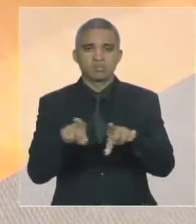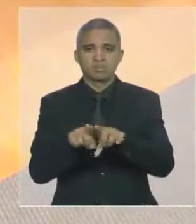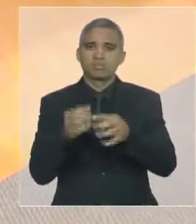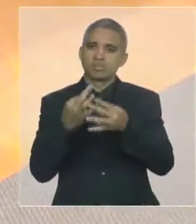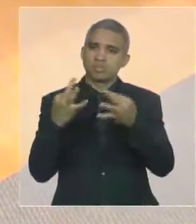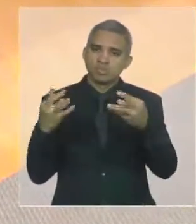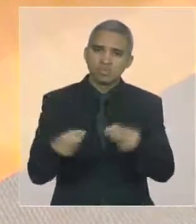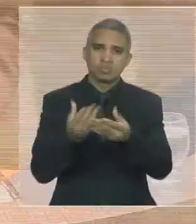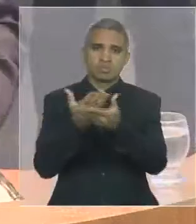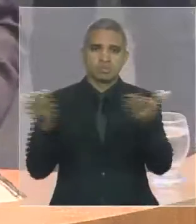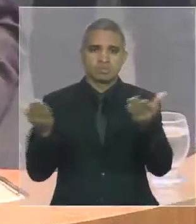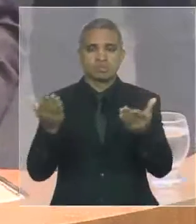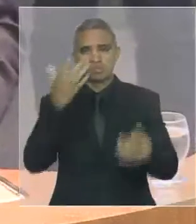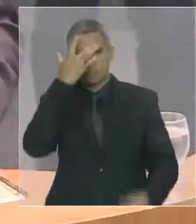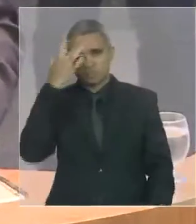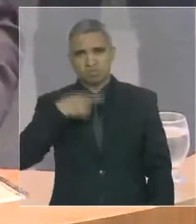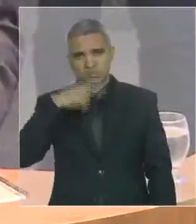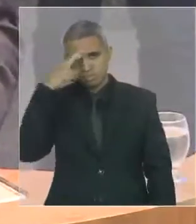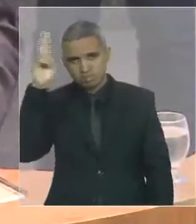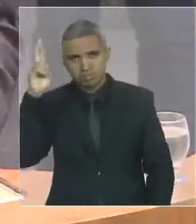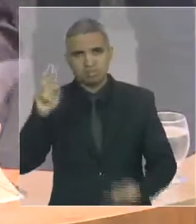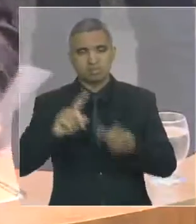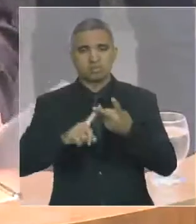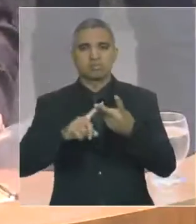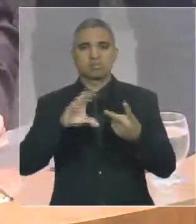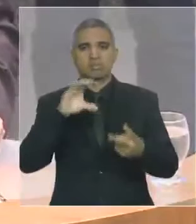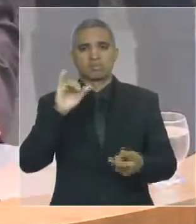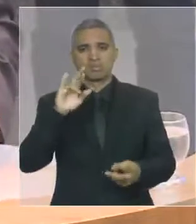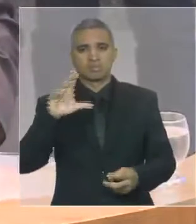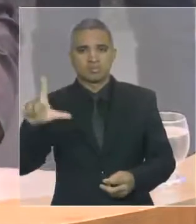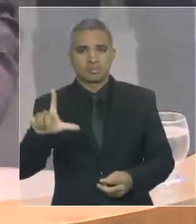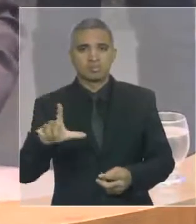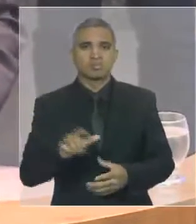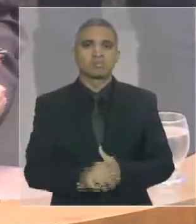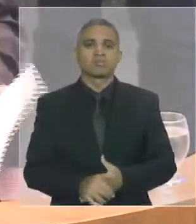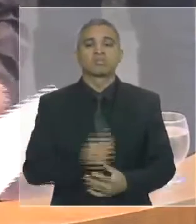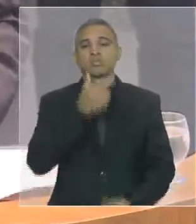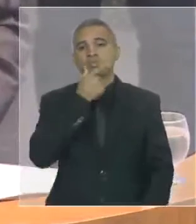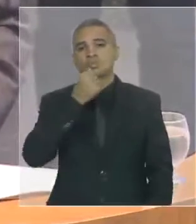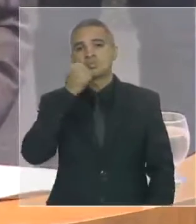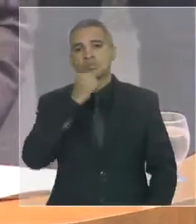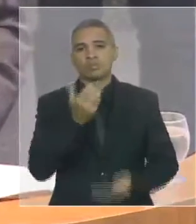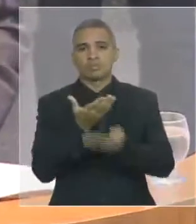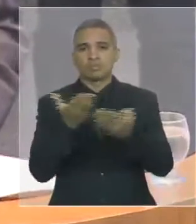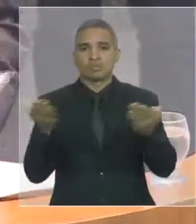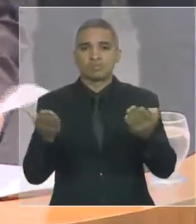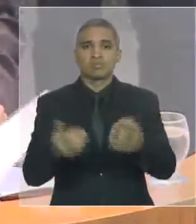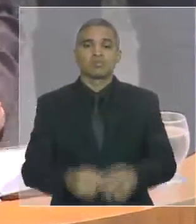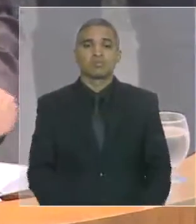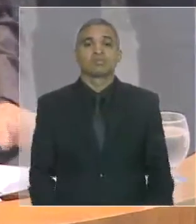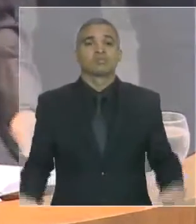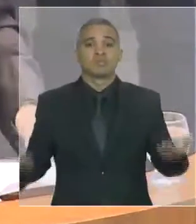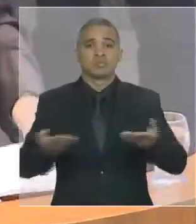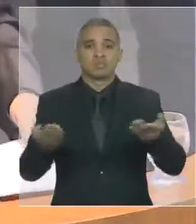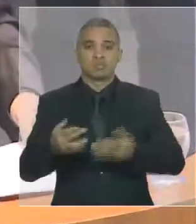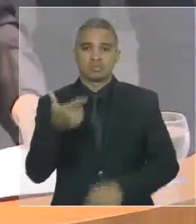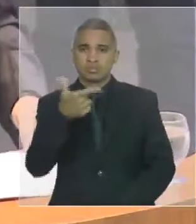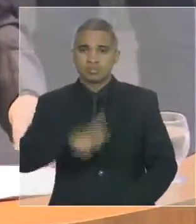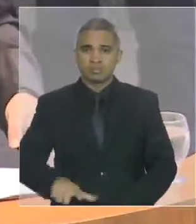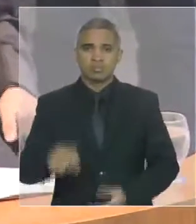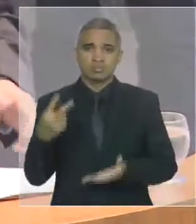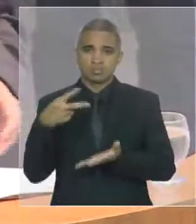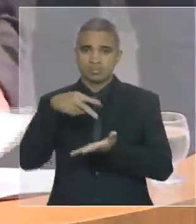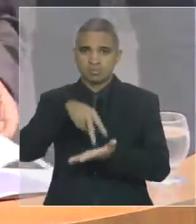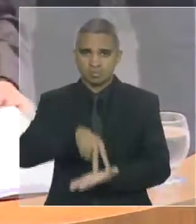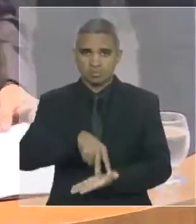eclesiásticas que aqui se encontram, senhoras, senhores. Aqui venho mais uma vez, não apenas pelo cumprimento de uma